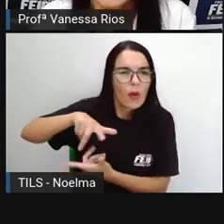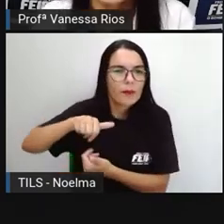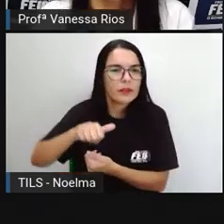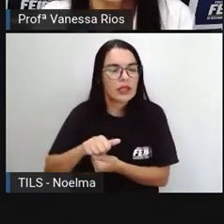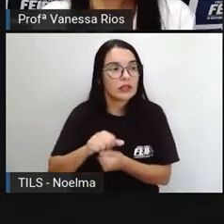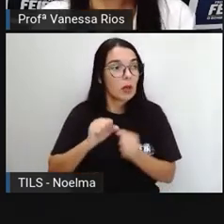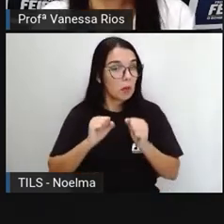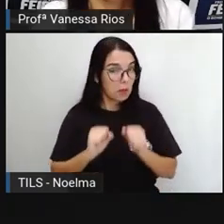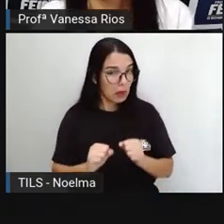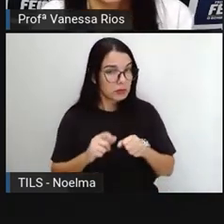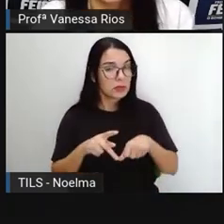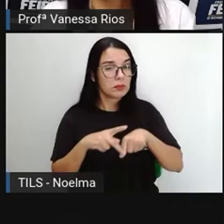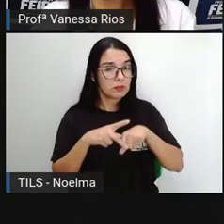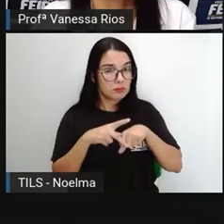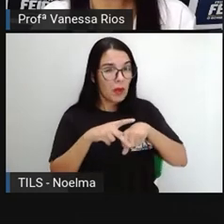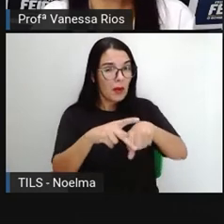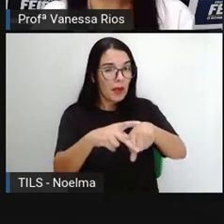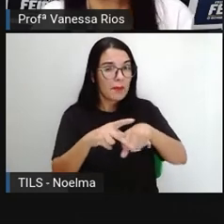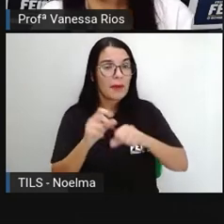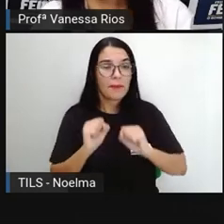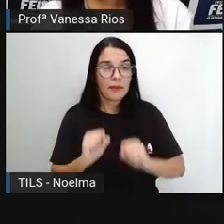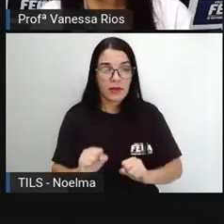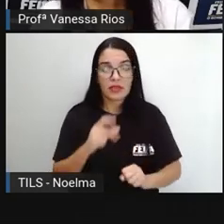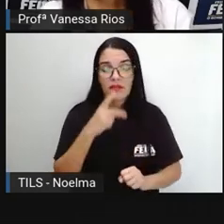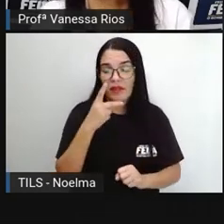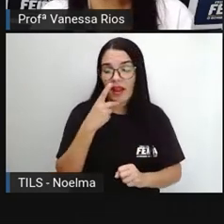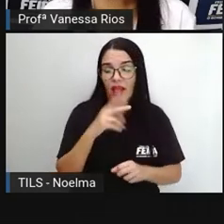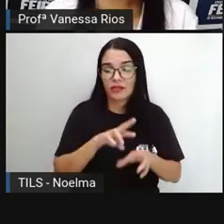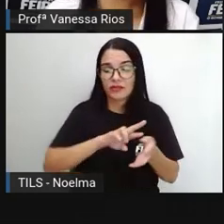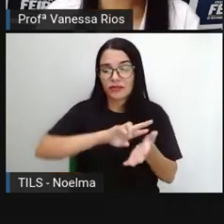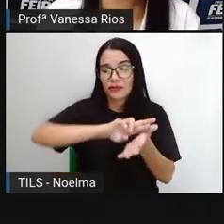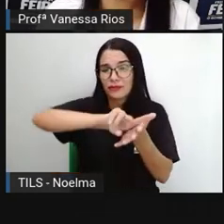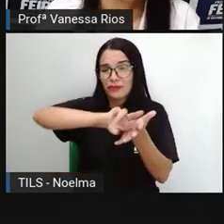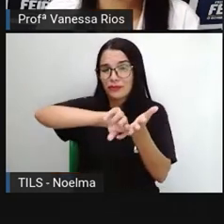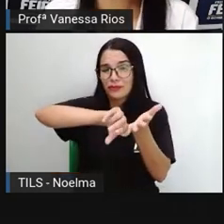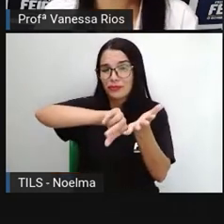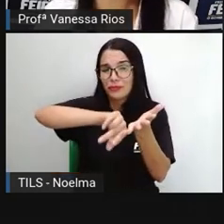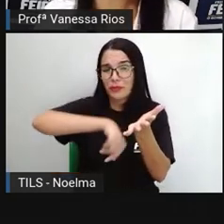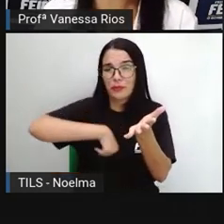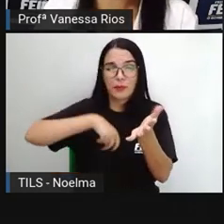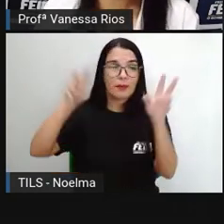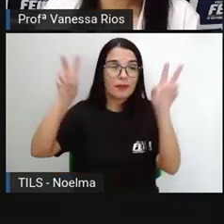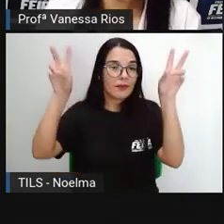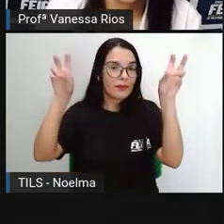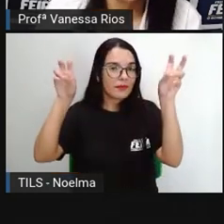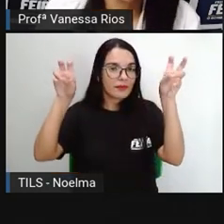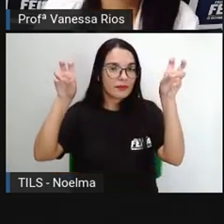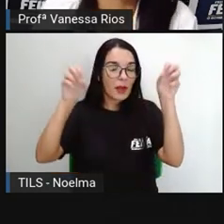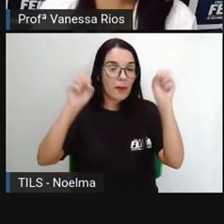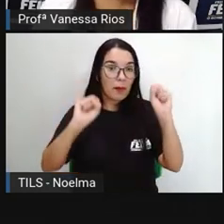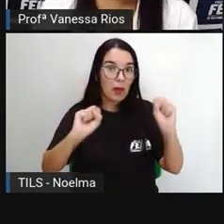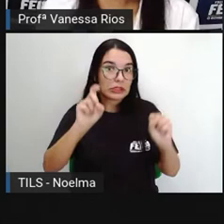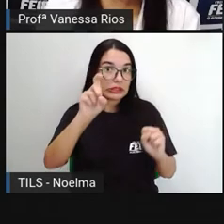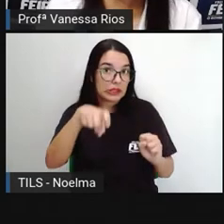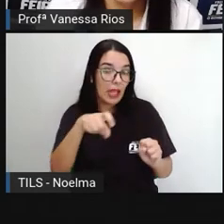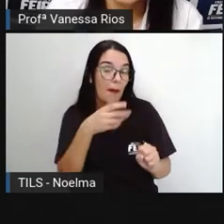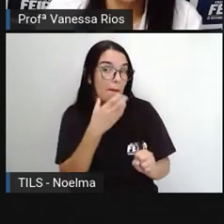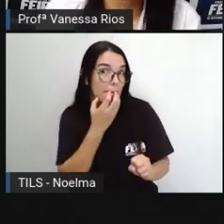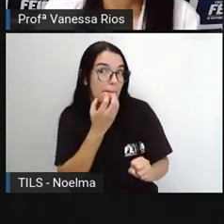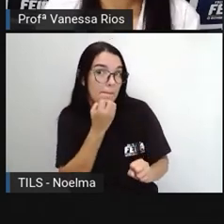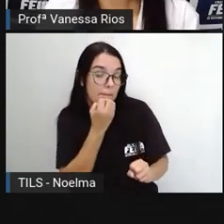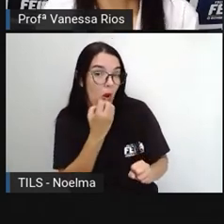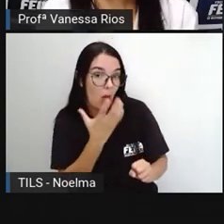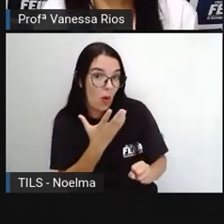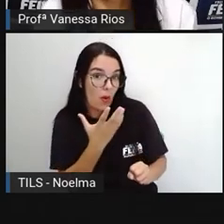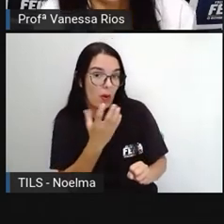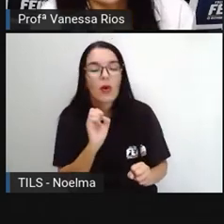poemas podem falar de diversos assuntos, sejam eles assuntos bons, considerados bons,